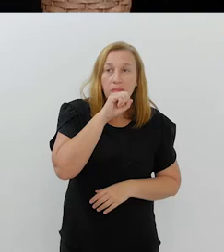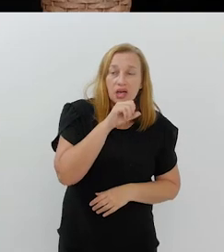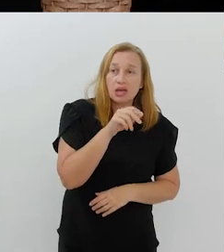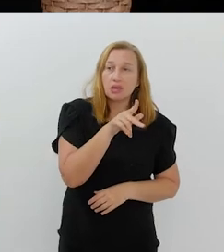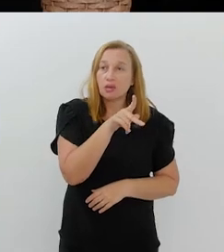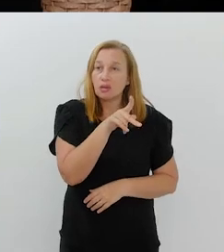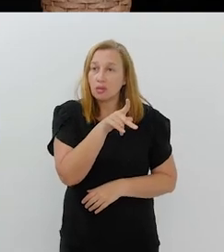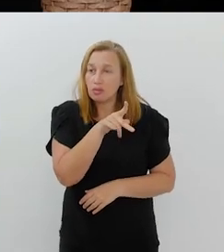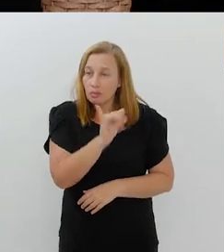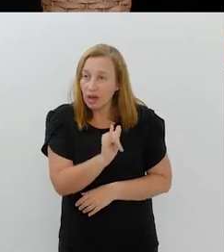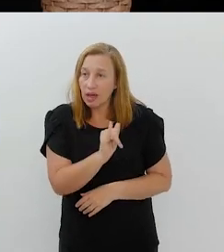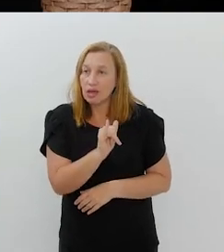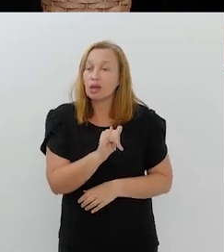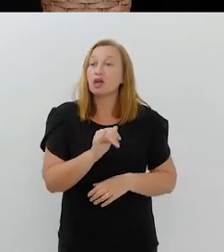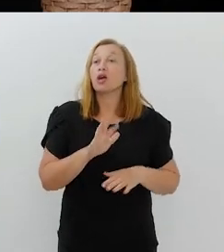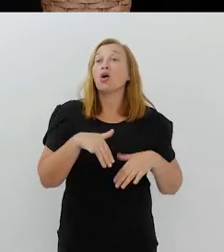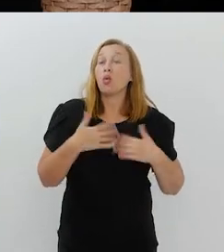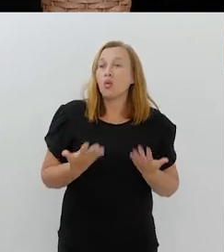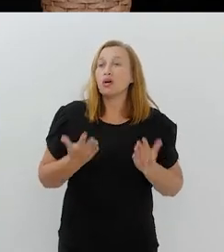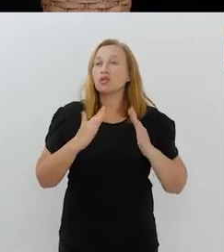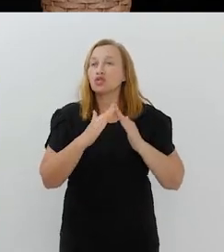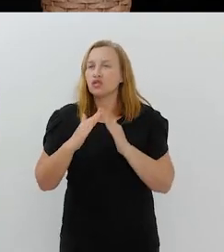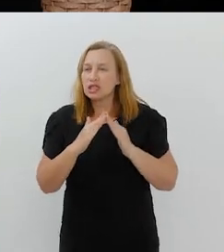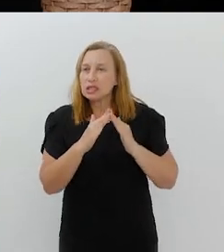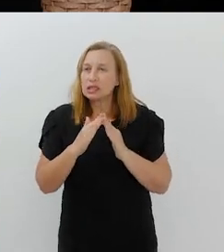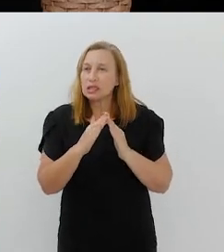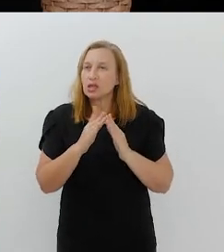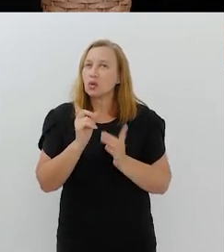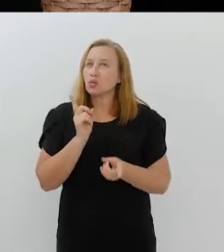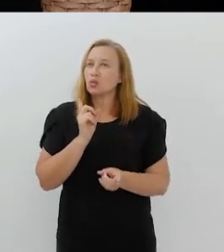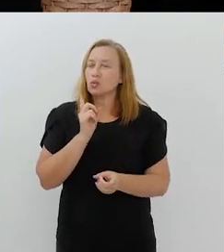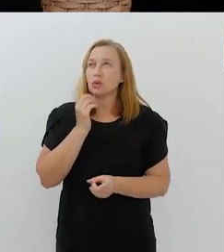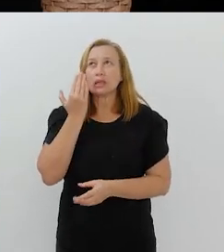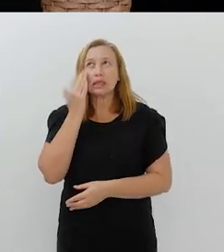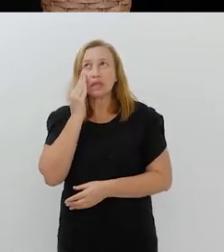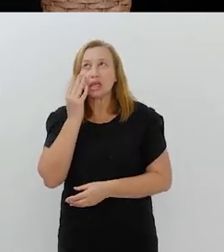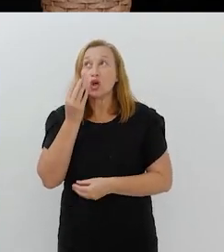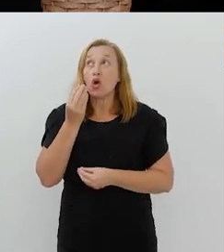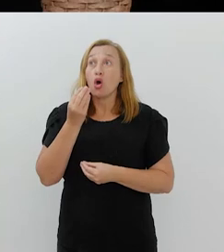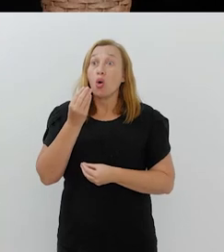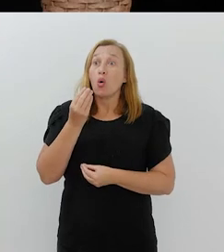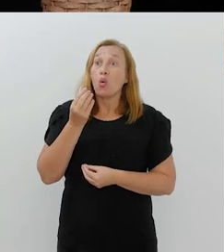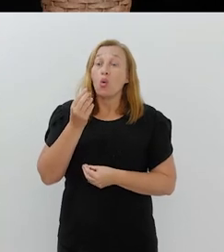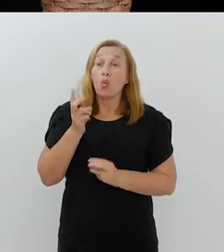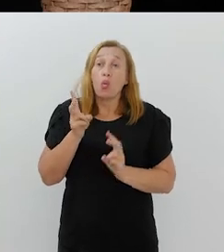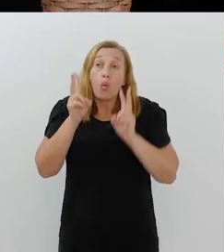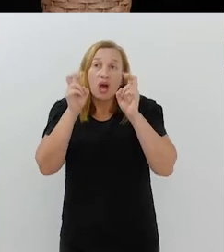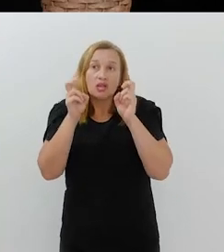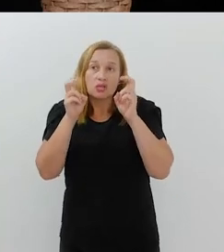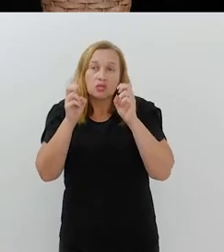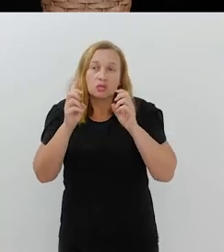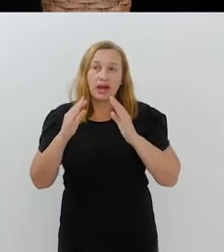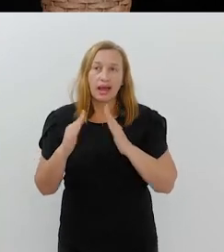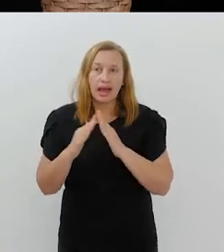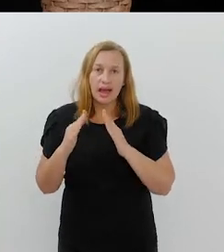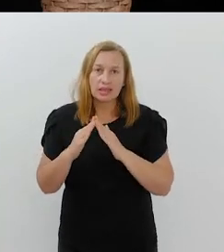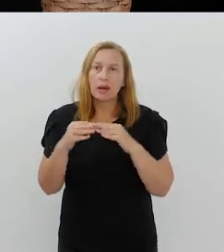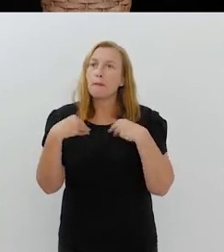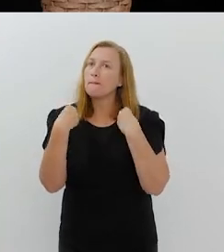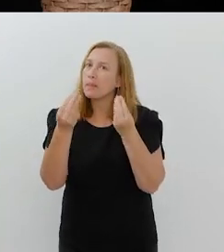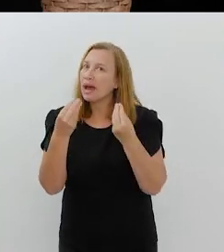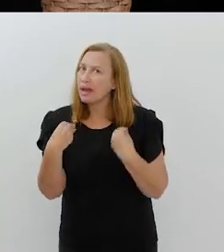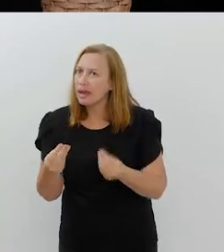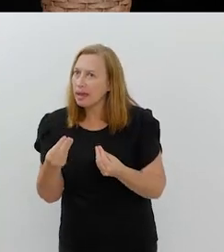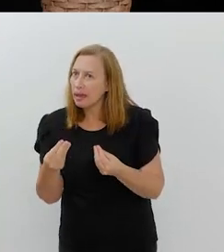para que eles pudessem ter uma vida. Bem, quando os vizinhos descobriram para que era a casa, eles foram até o